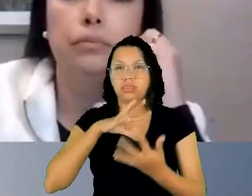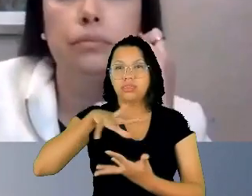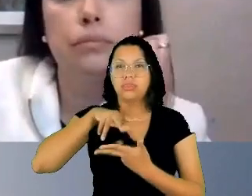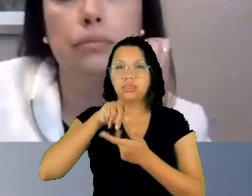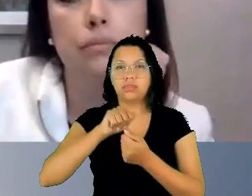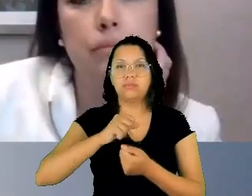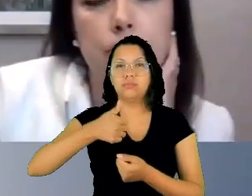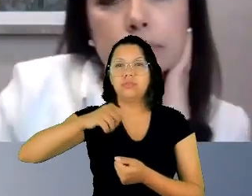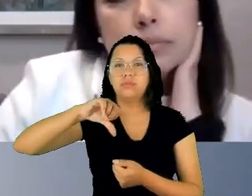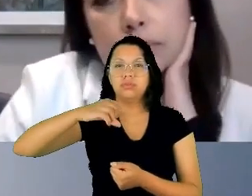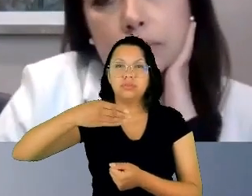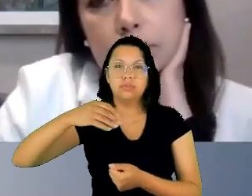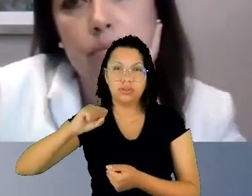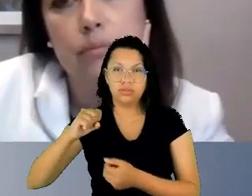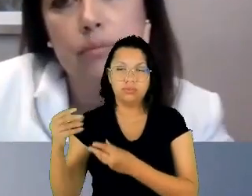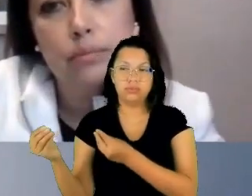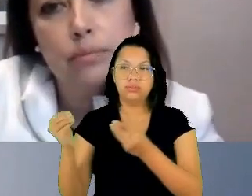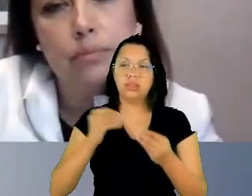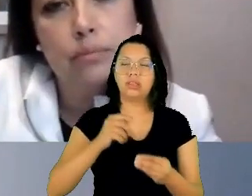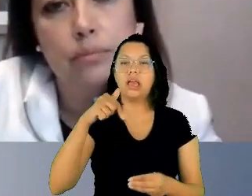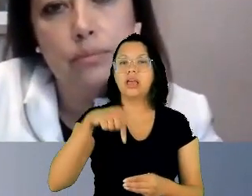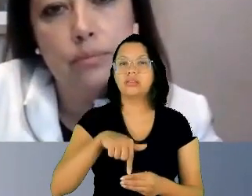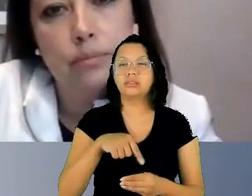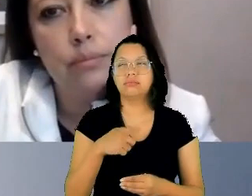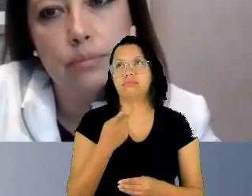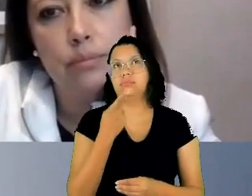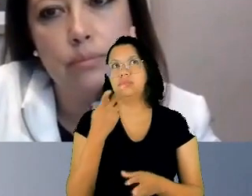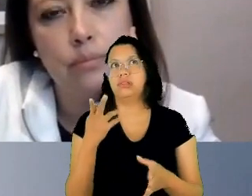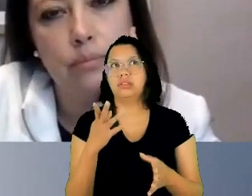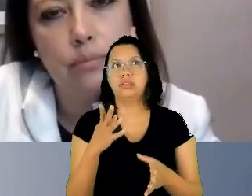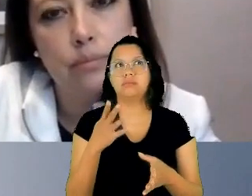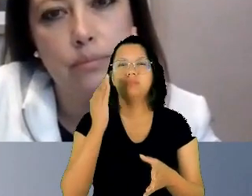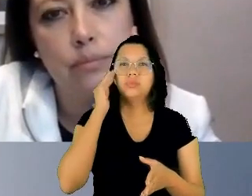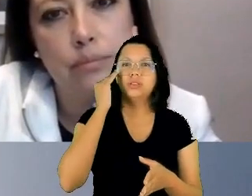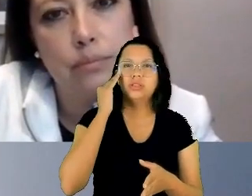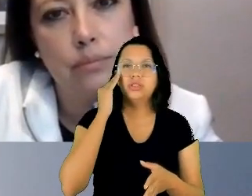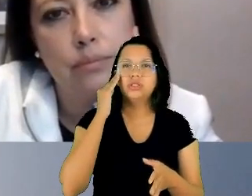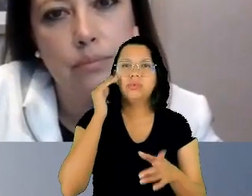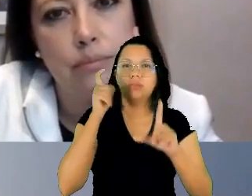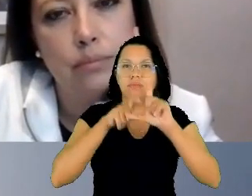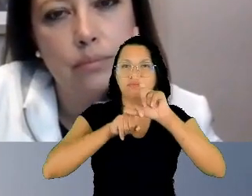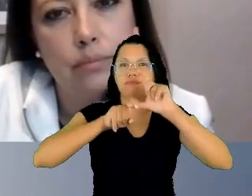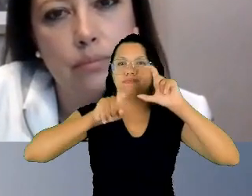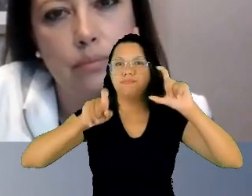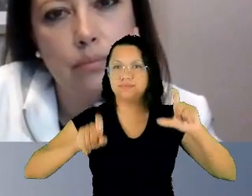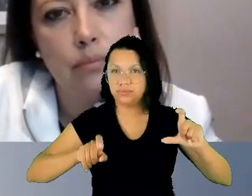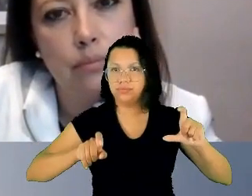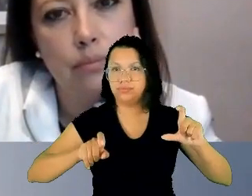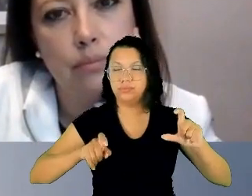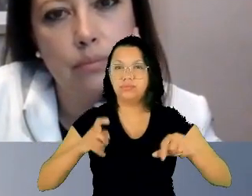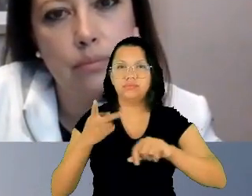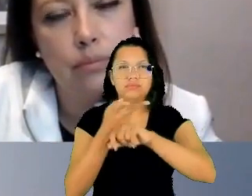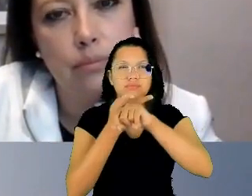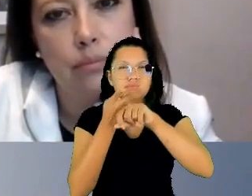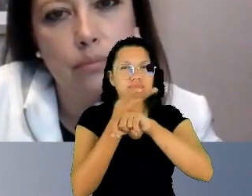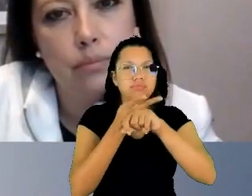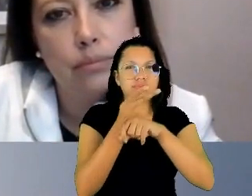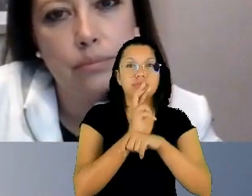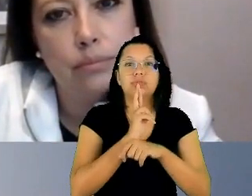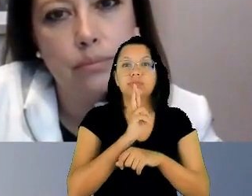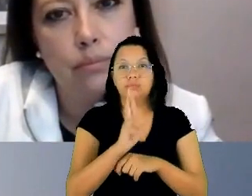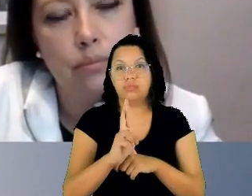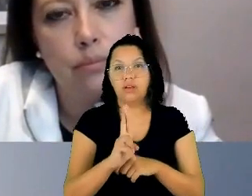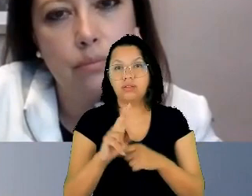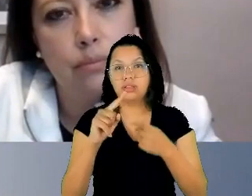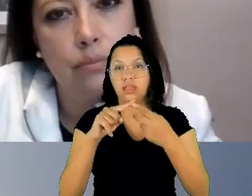eu diria, uma narrativa emancipatória, buscando resposta a três perguntas, quem tem